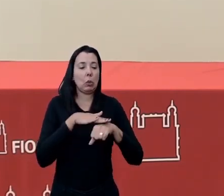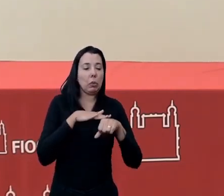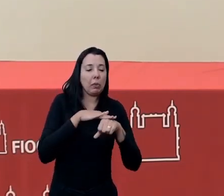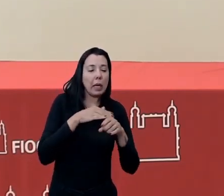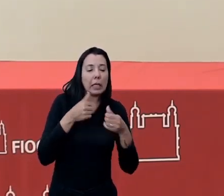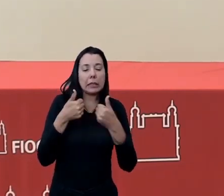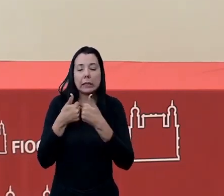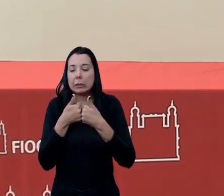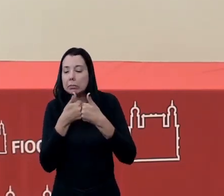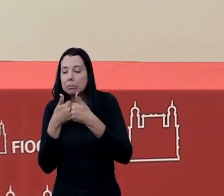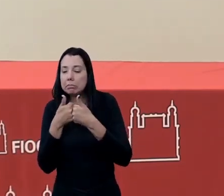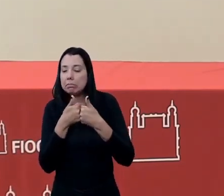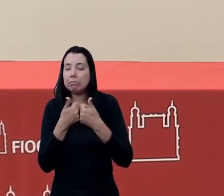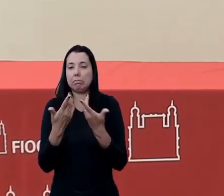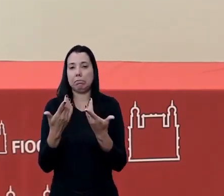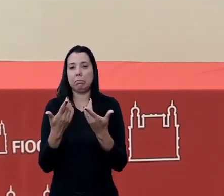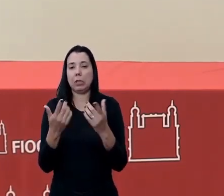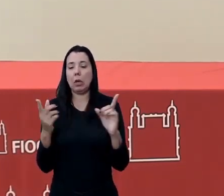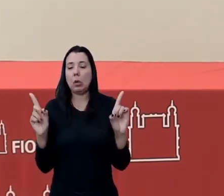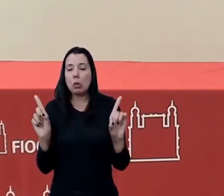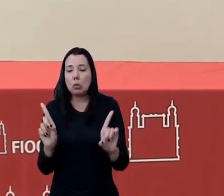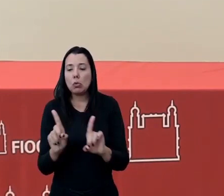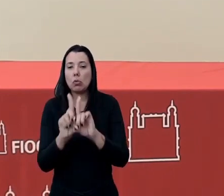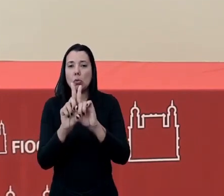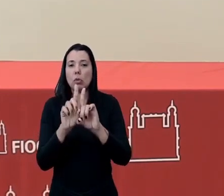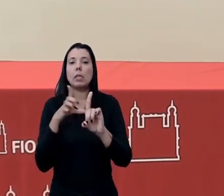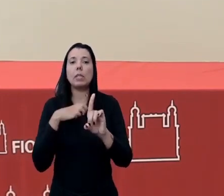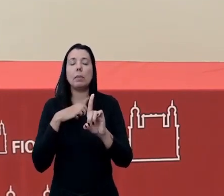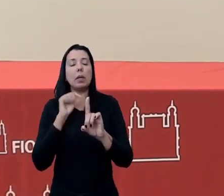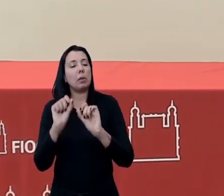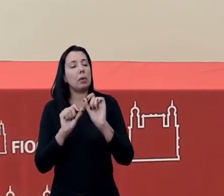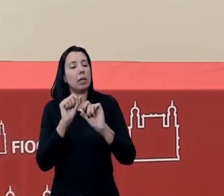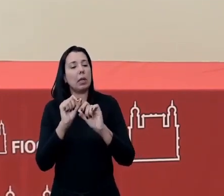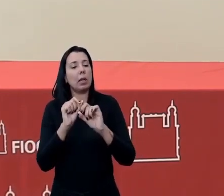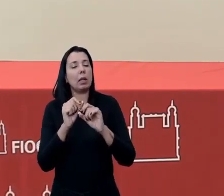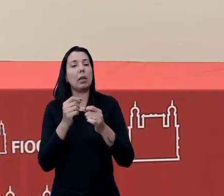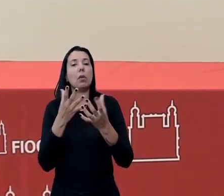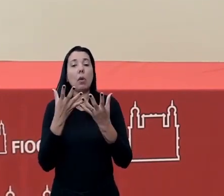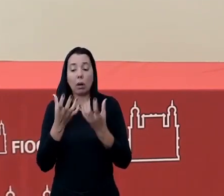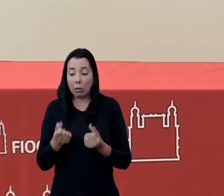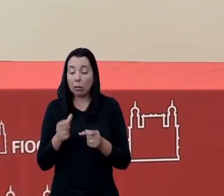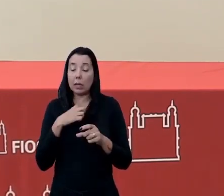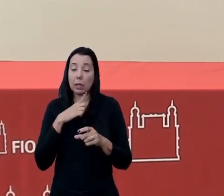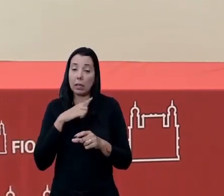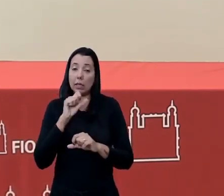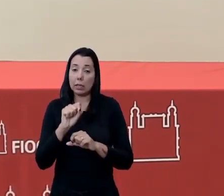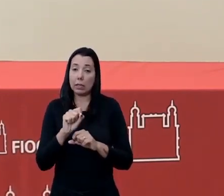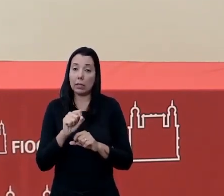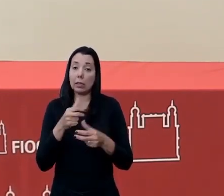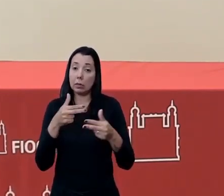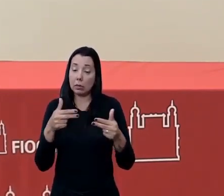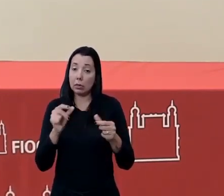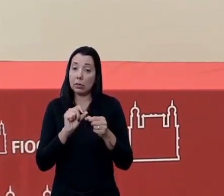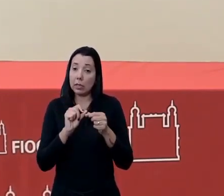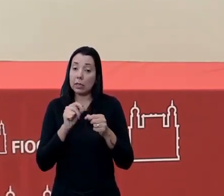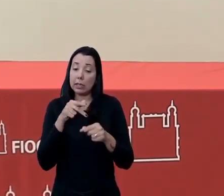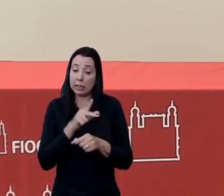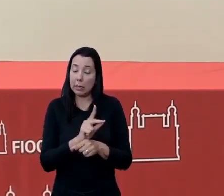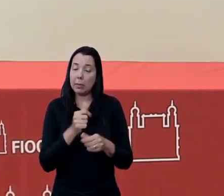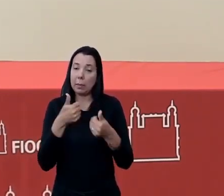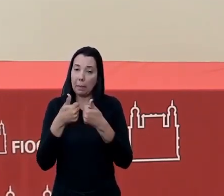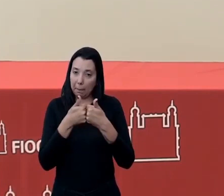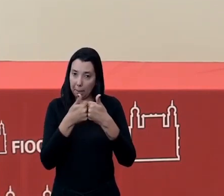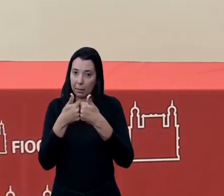essa aproximação. Então, o acolhimento tem esse intuito. Tem o intuito de nós estarmos sempre